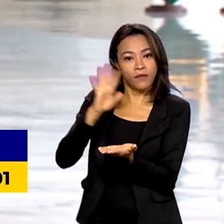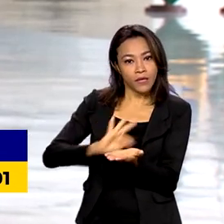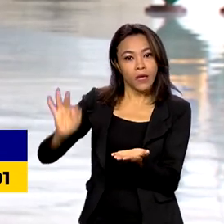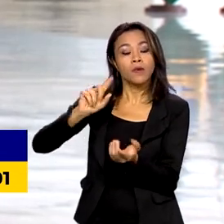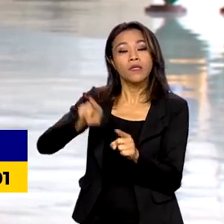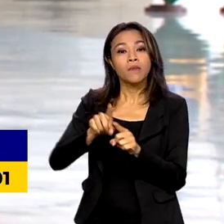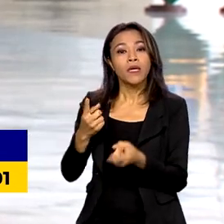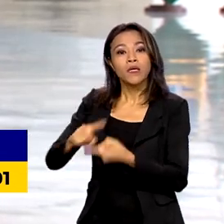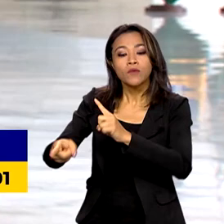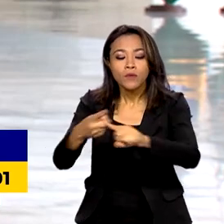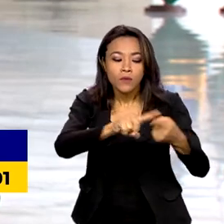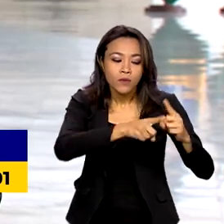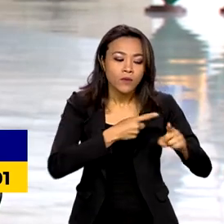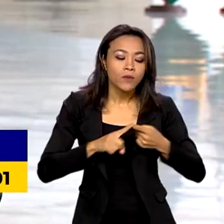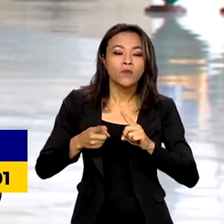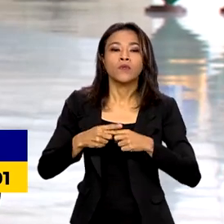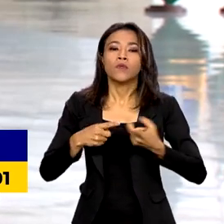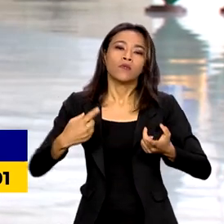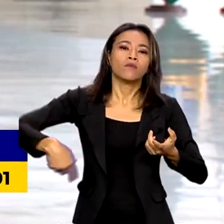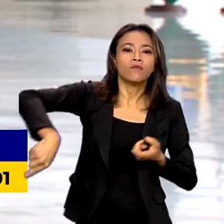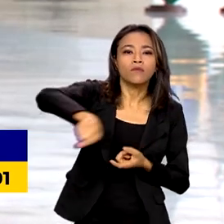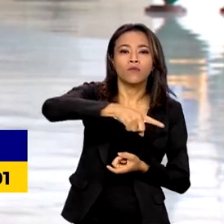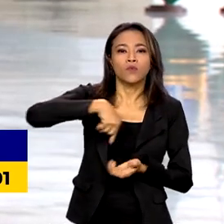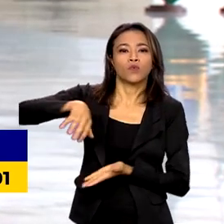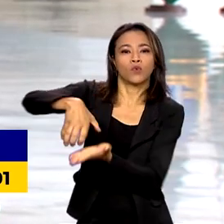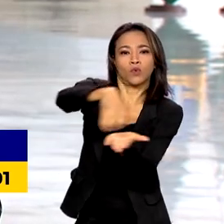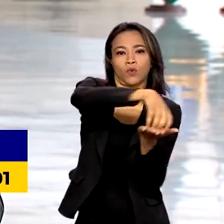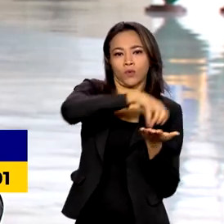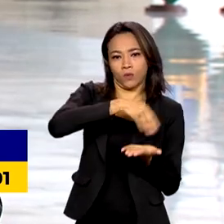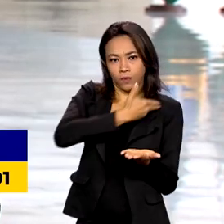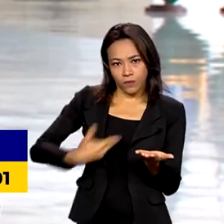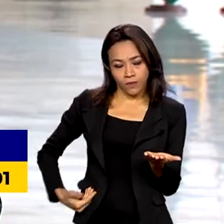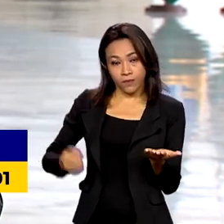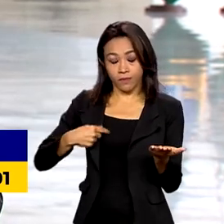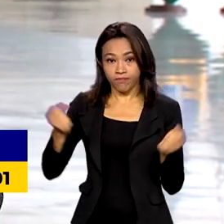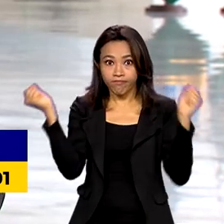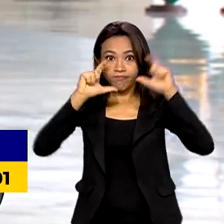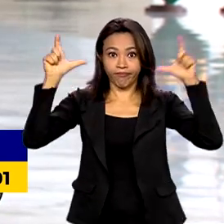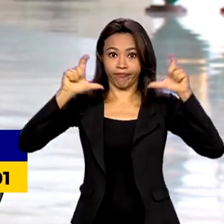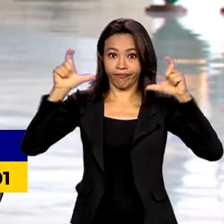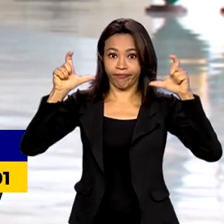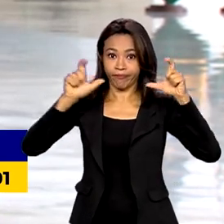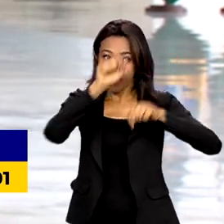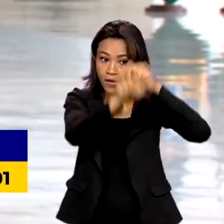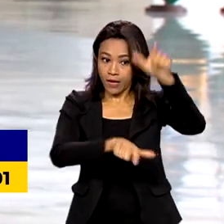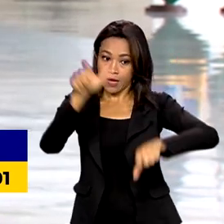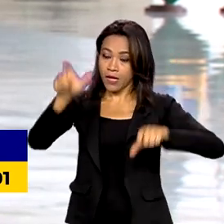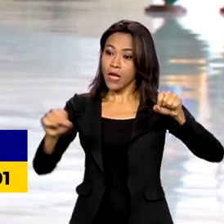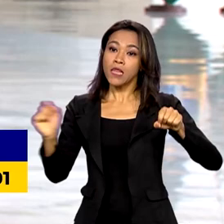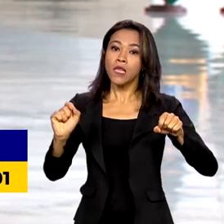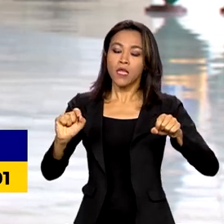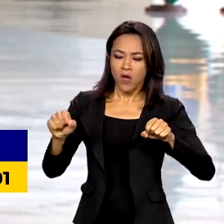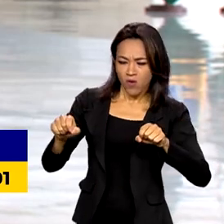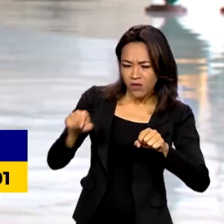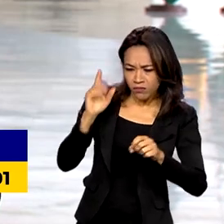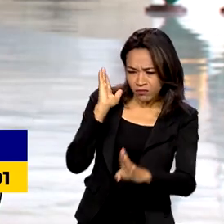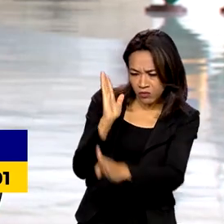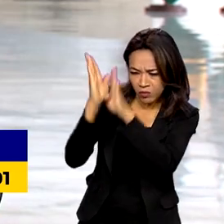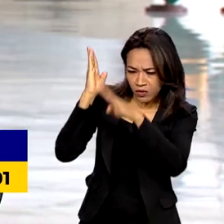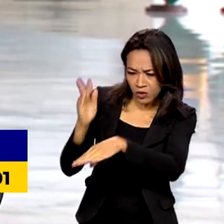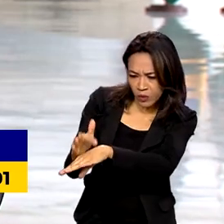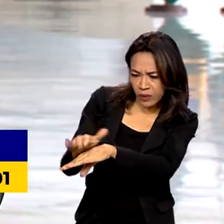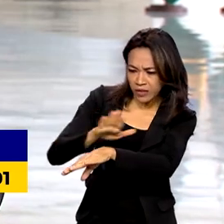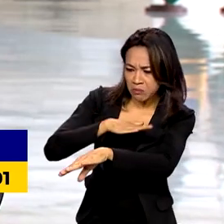órgãos do próprio governo e também da sociedade civil. O alerta é para que a população não recolha as aves encontradas,